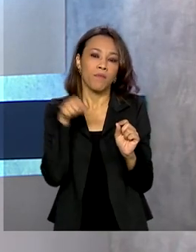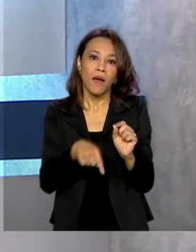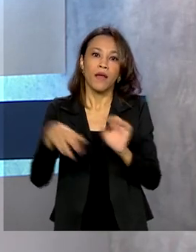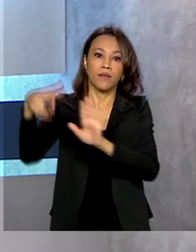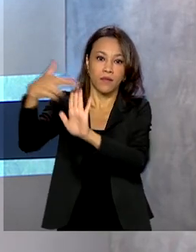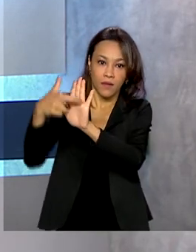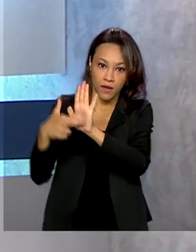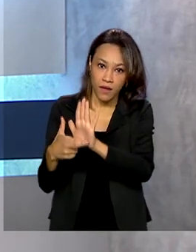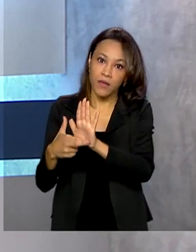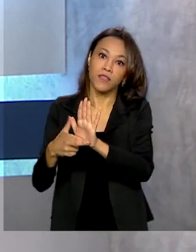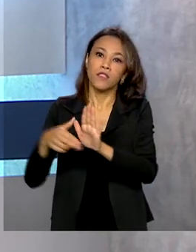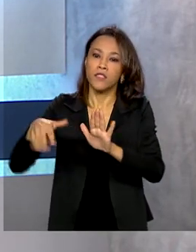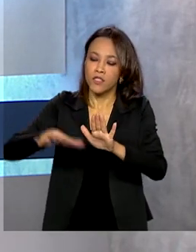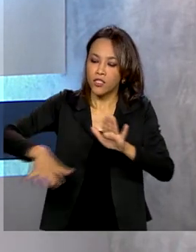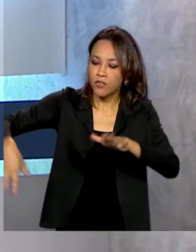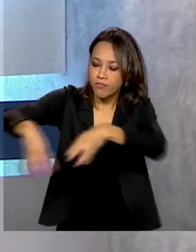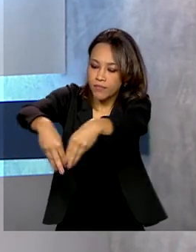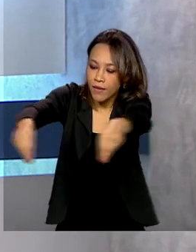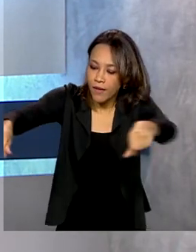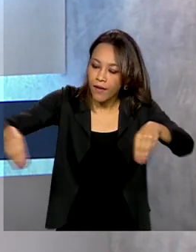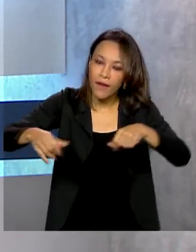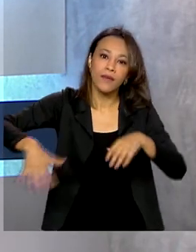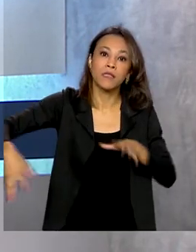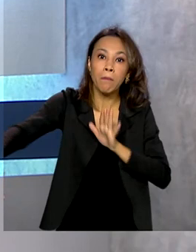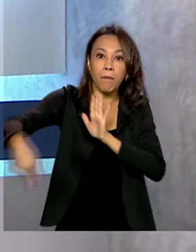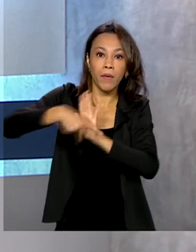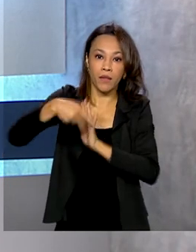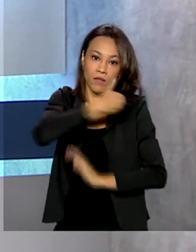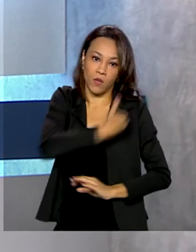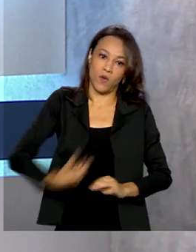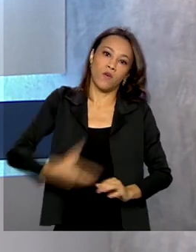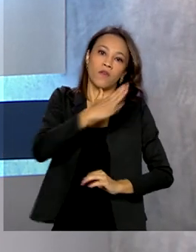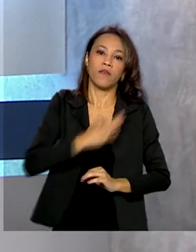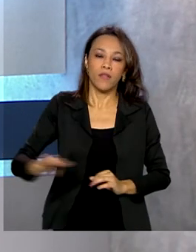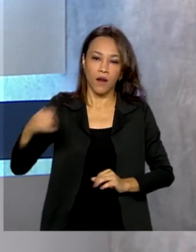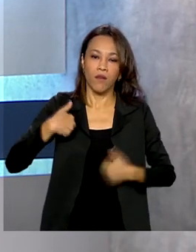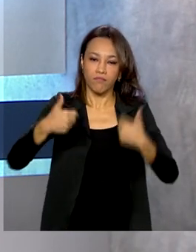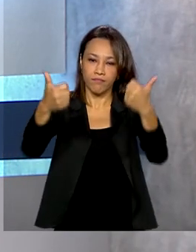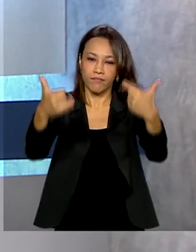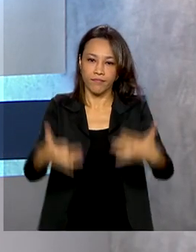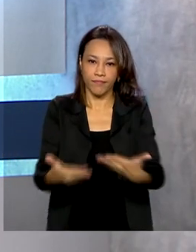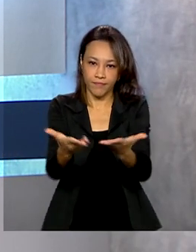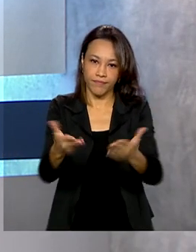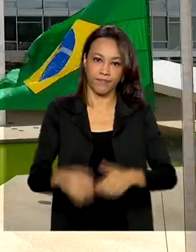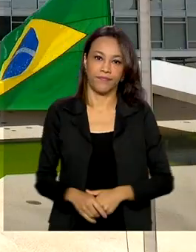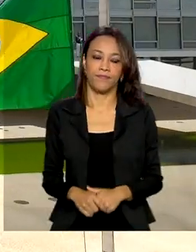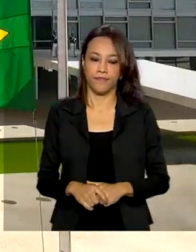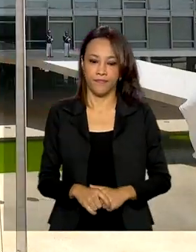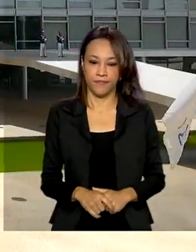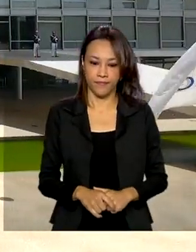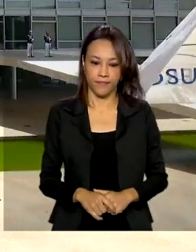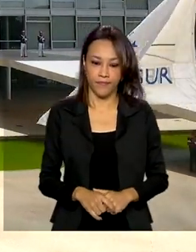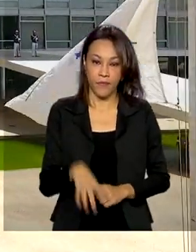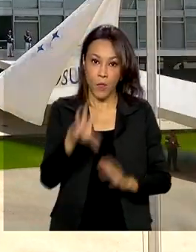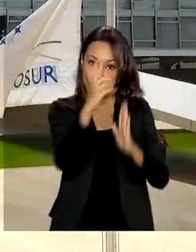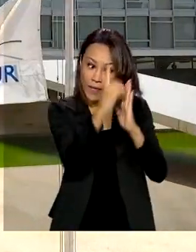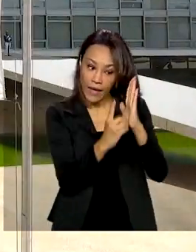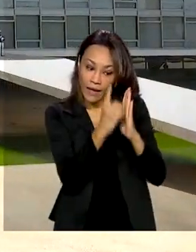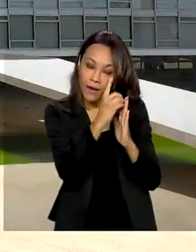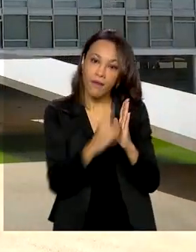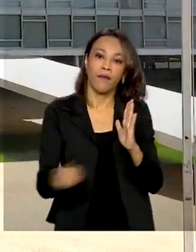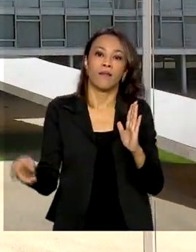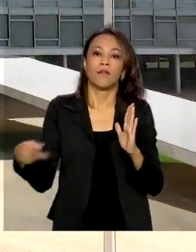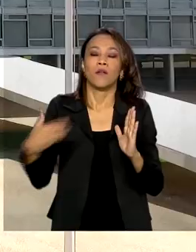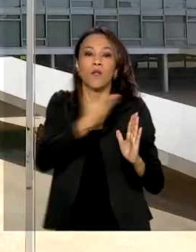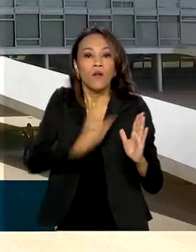imóveis rurais em áreas da União. A reportagem é de Luciana Colares, de Holanda. O decreto do governo